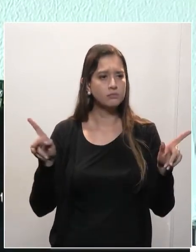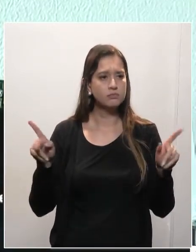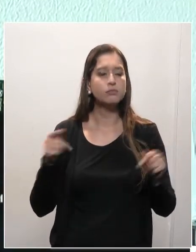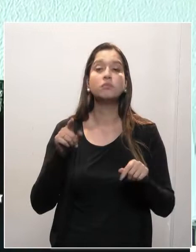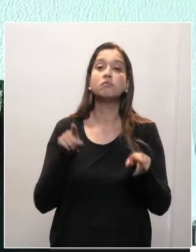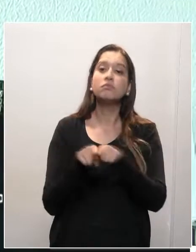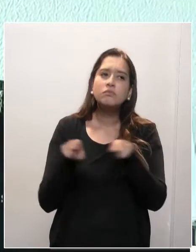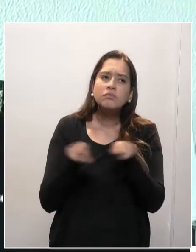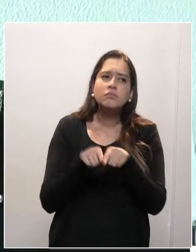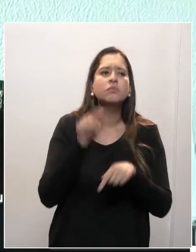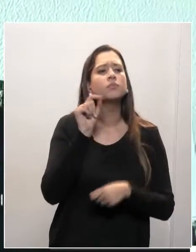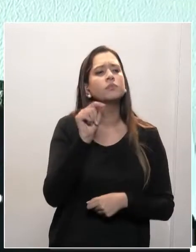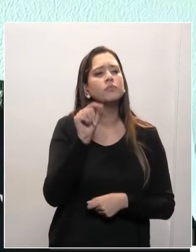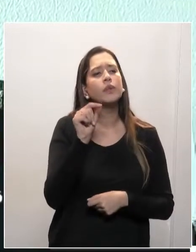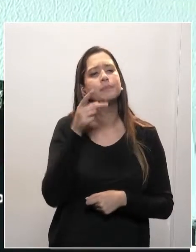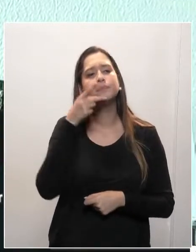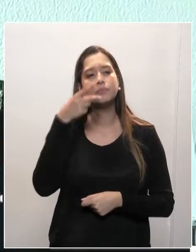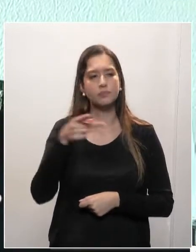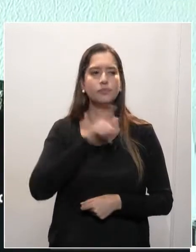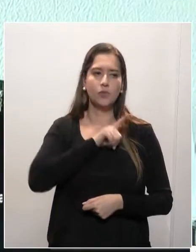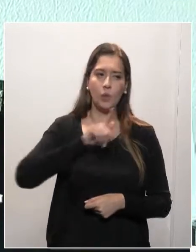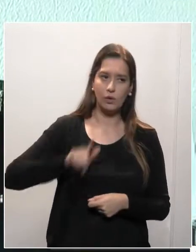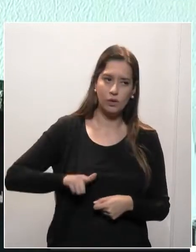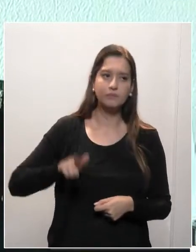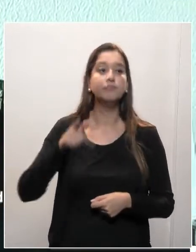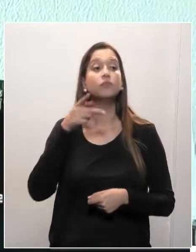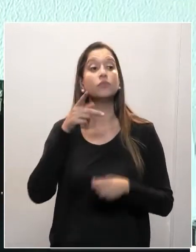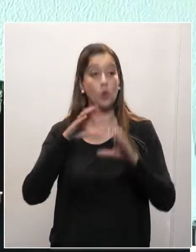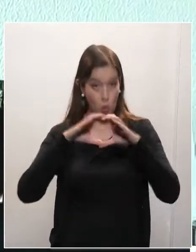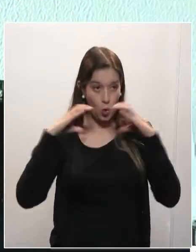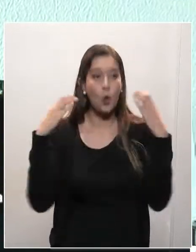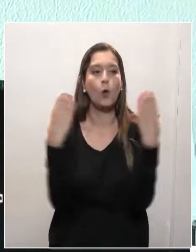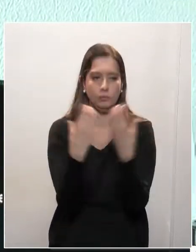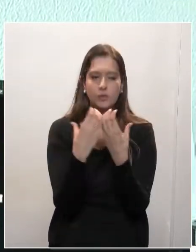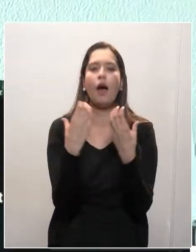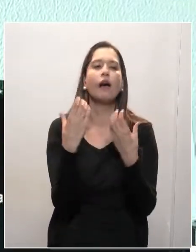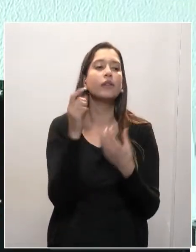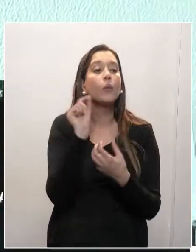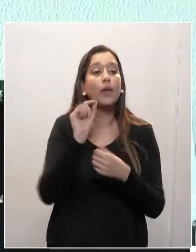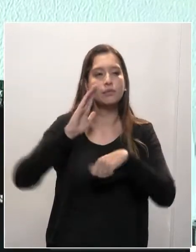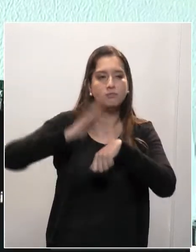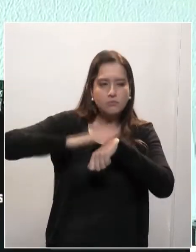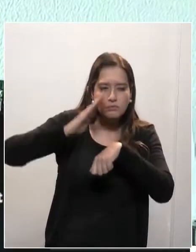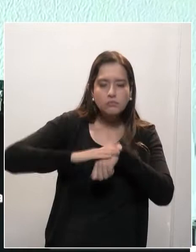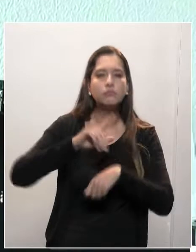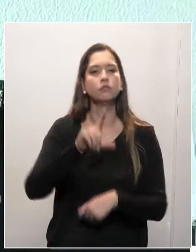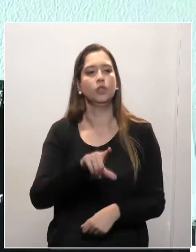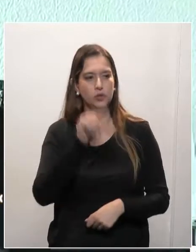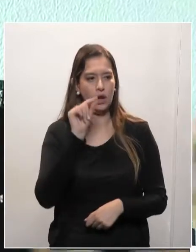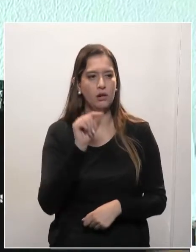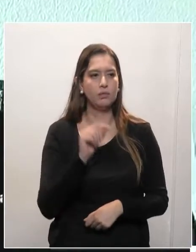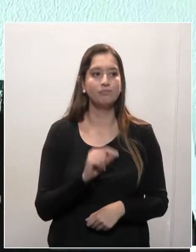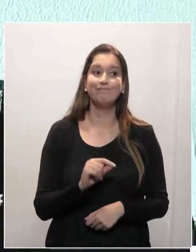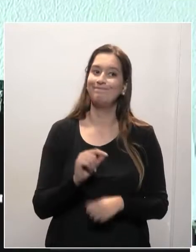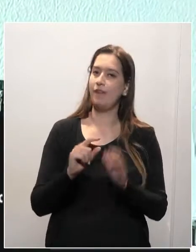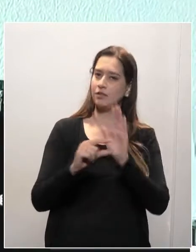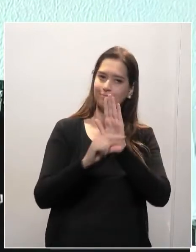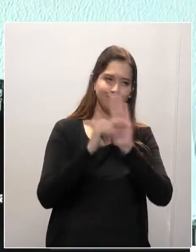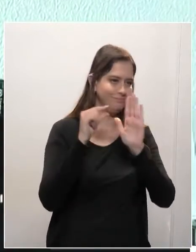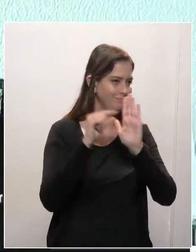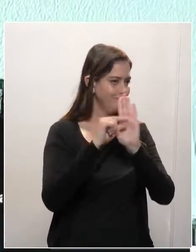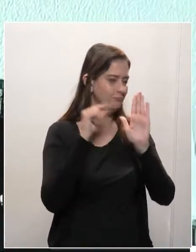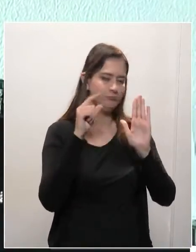pelo governo do Estado de que a comunidade vai escolher não é caráter definitivo. Nenhuma política